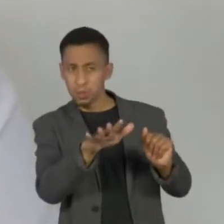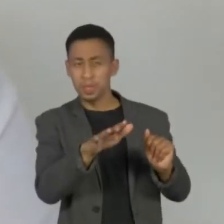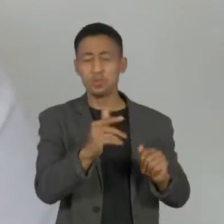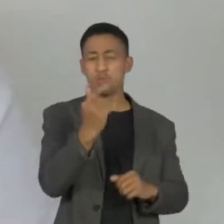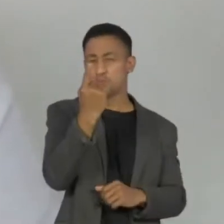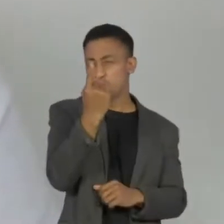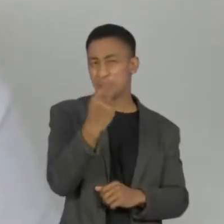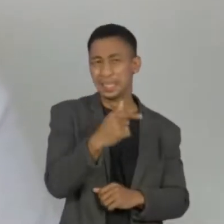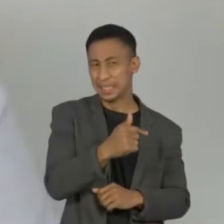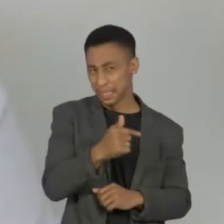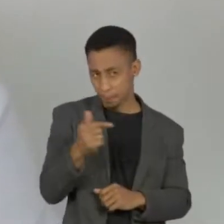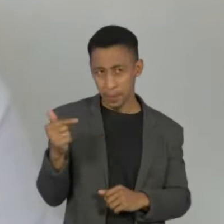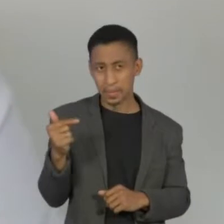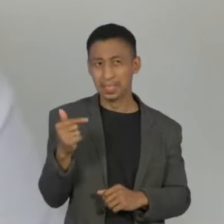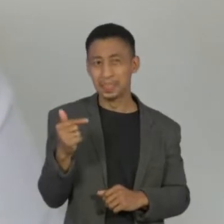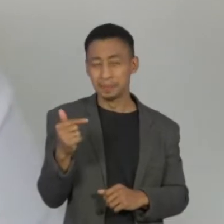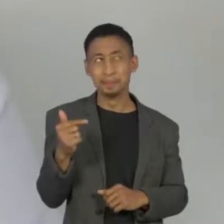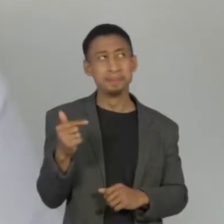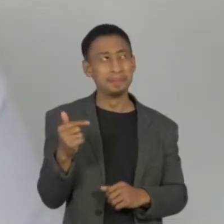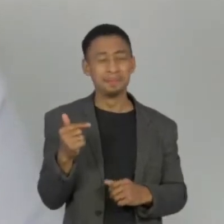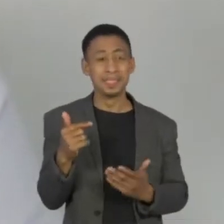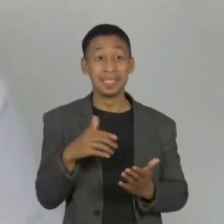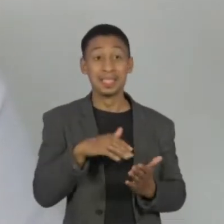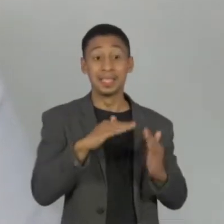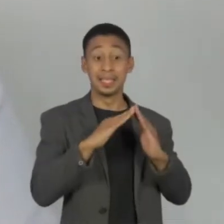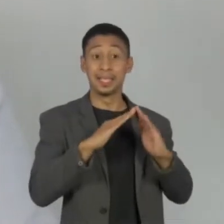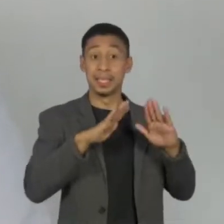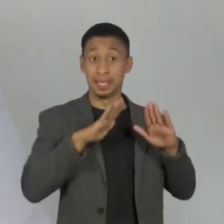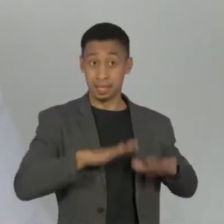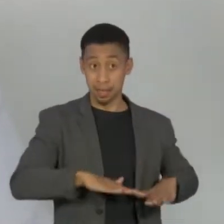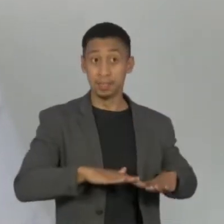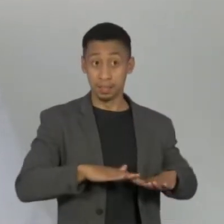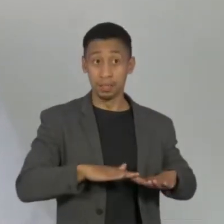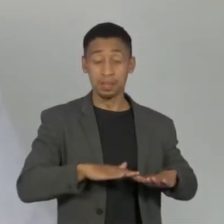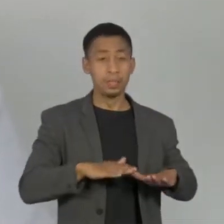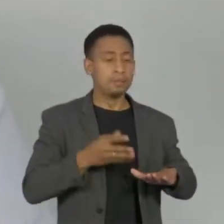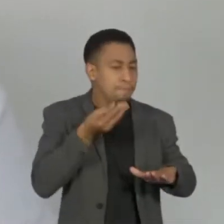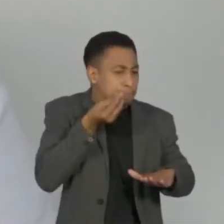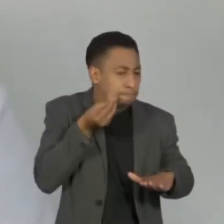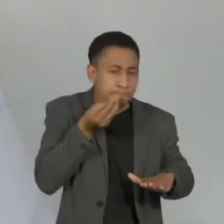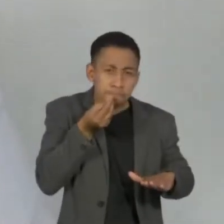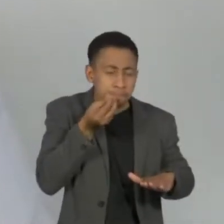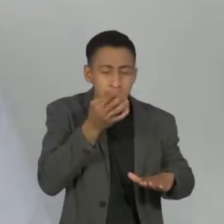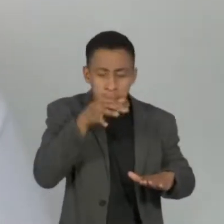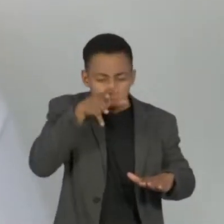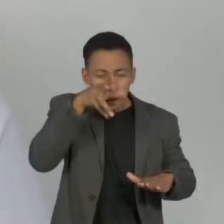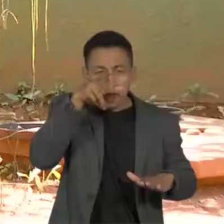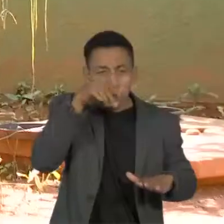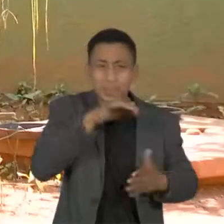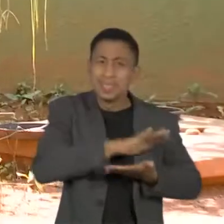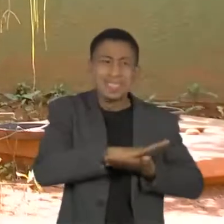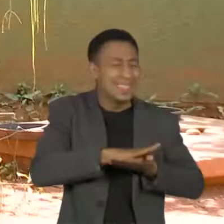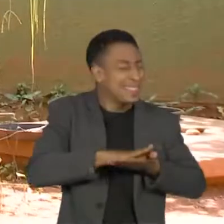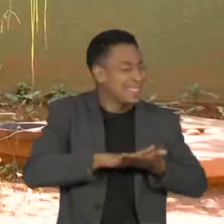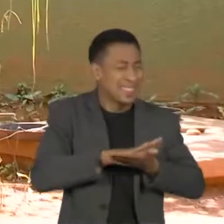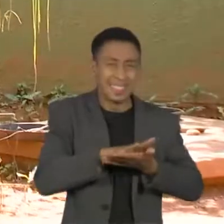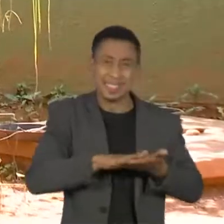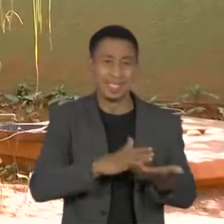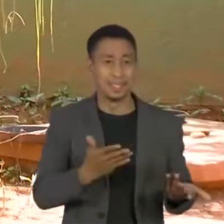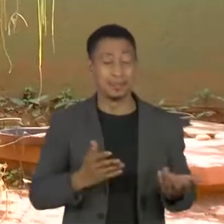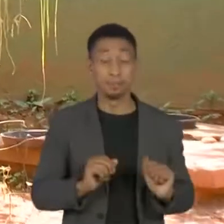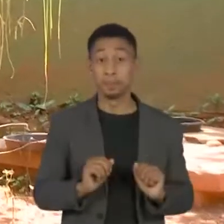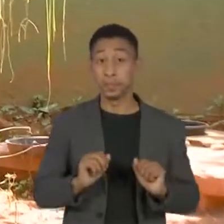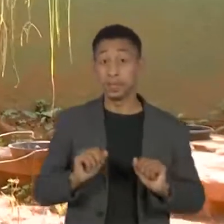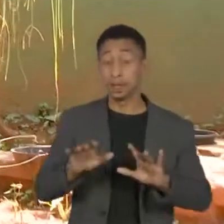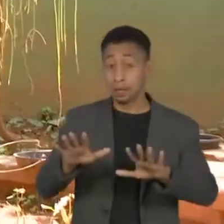semana em casa, também não sentia cheiro e nem o paladar. Mas nem todos os